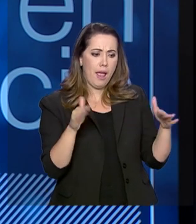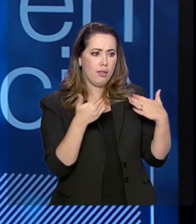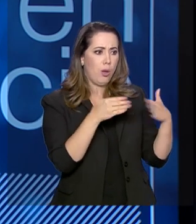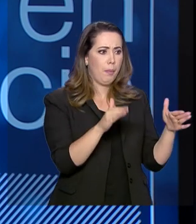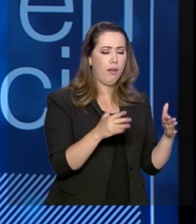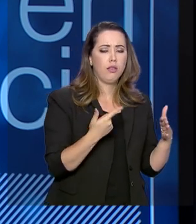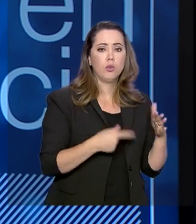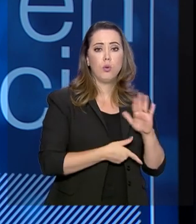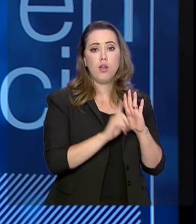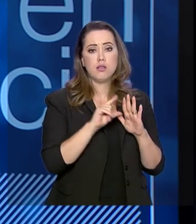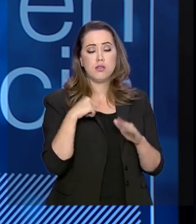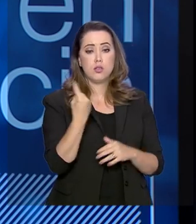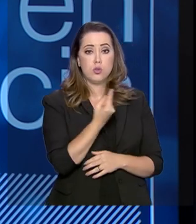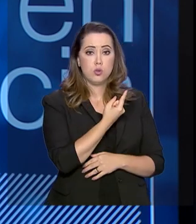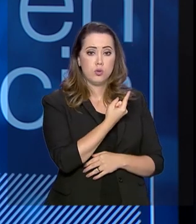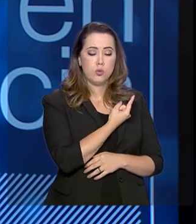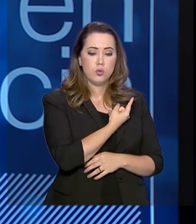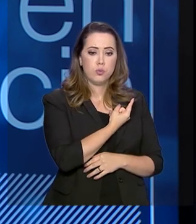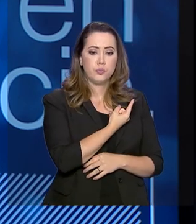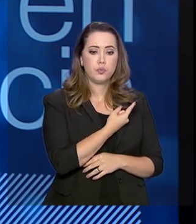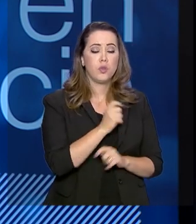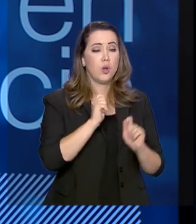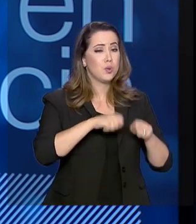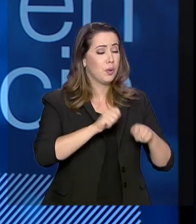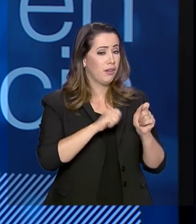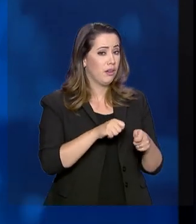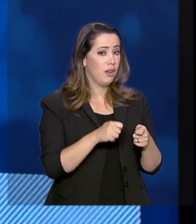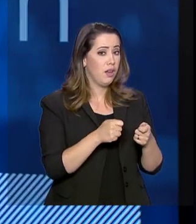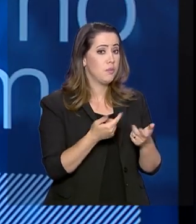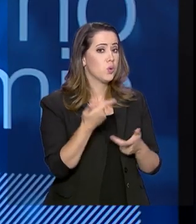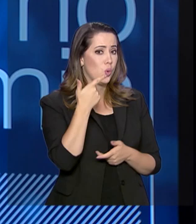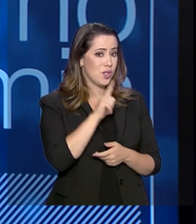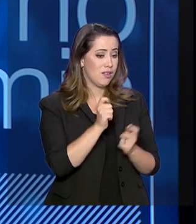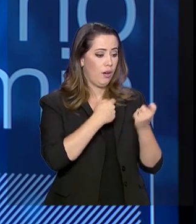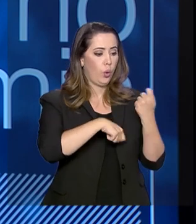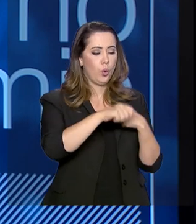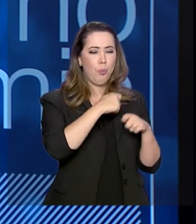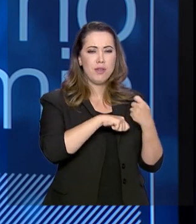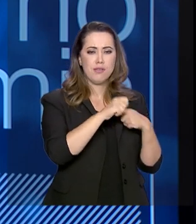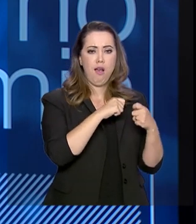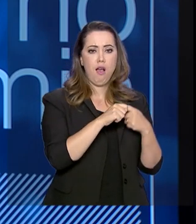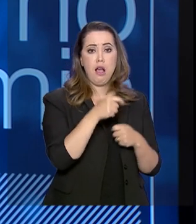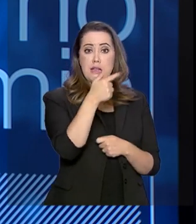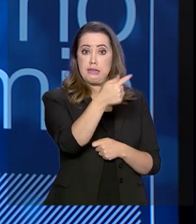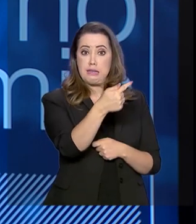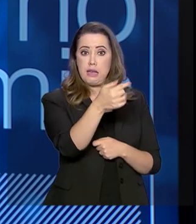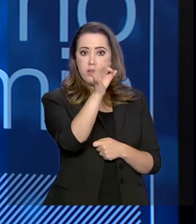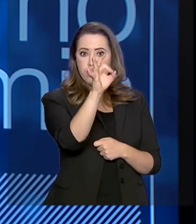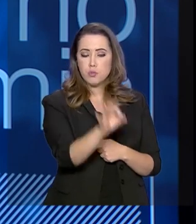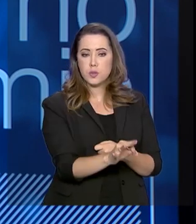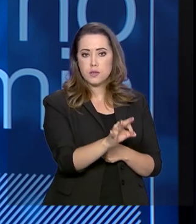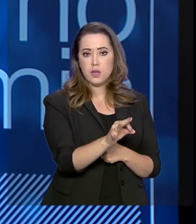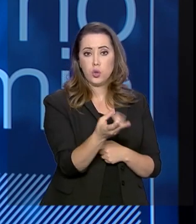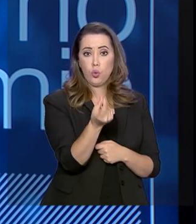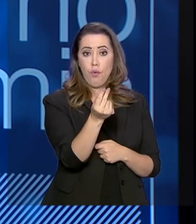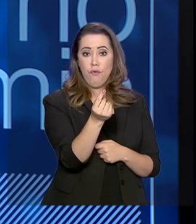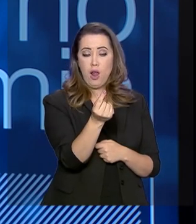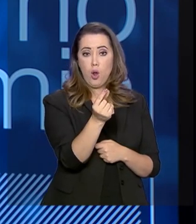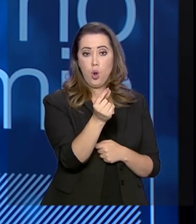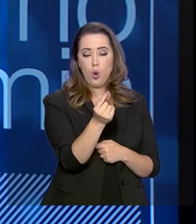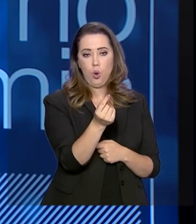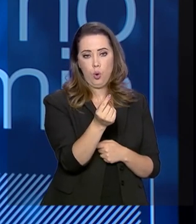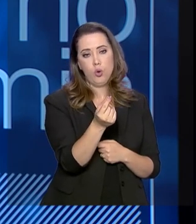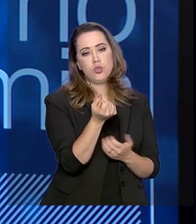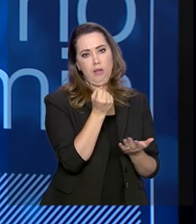que eu mencionei anteriormente, nós poderíamos ter um ganho adicional de 7% na redução do preço. Então, com essa